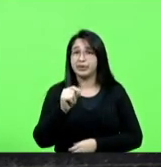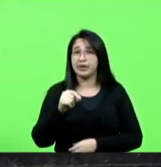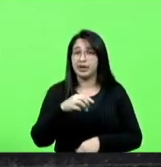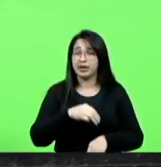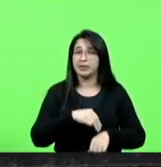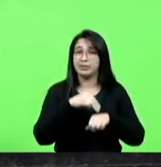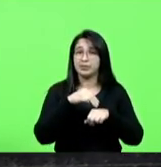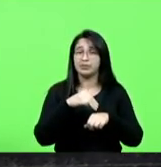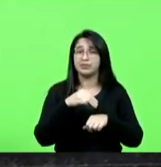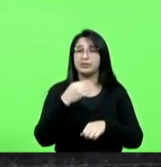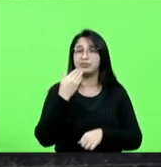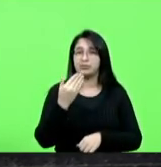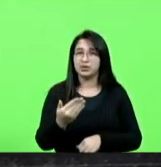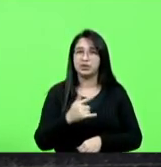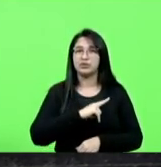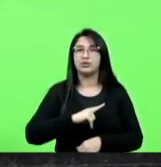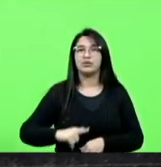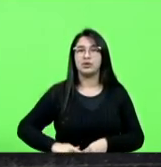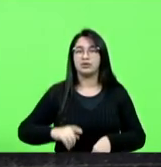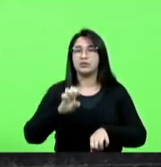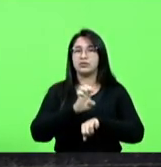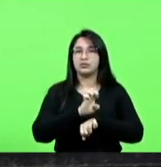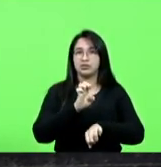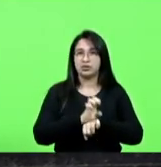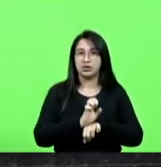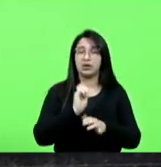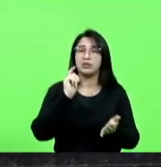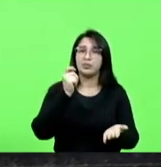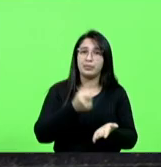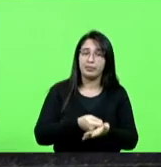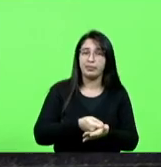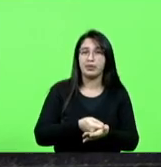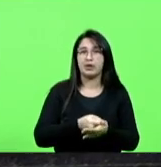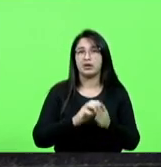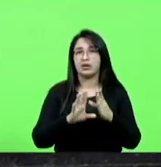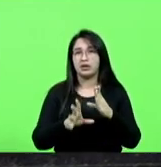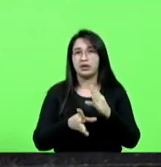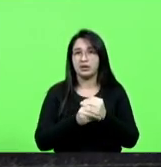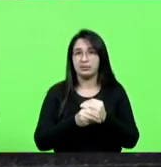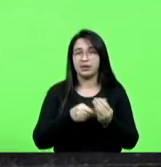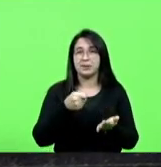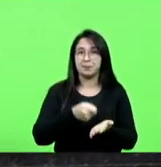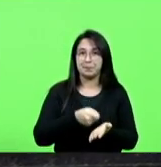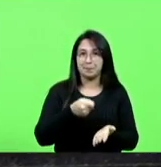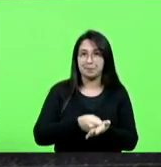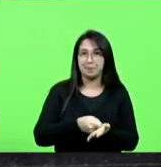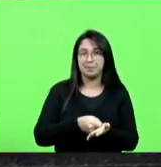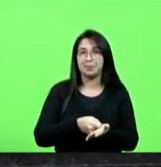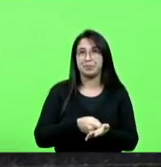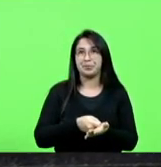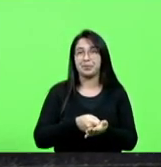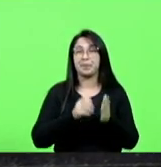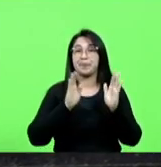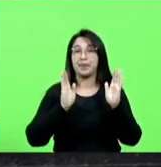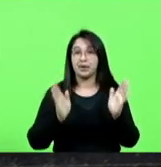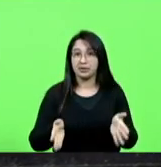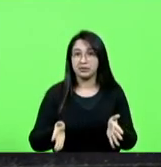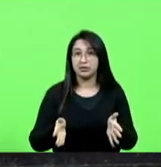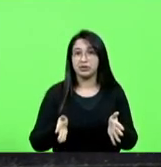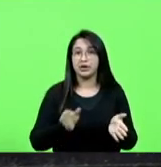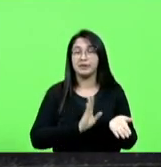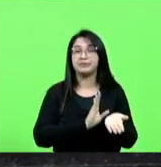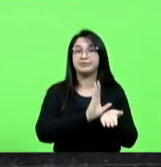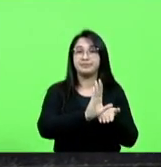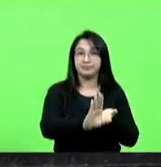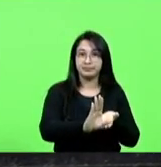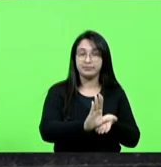apelando ao governador do estado para que sejam pagas as emendas impositivas que já estão destinadas